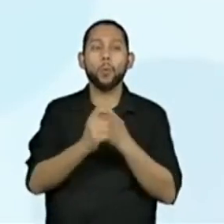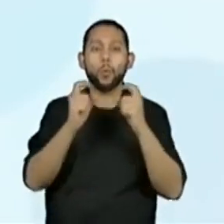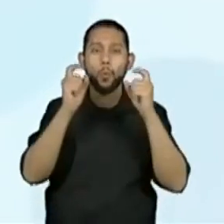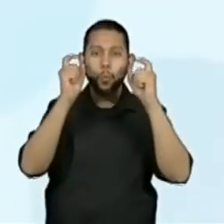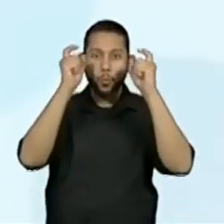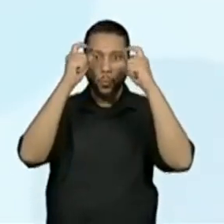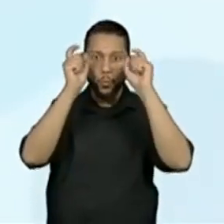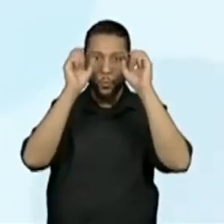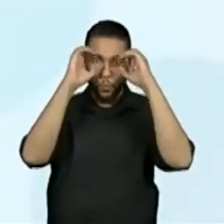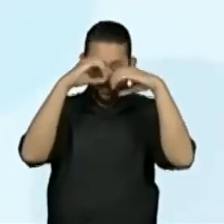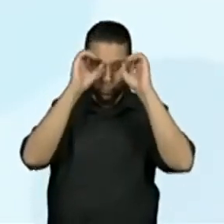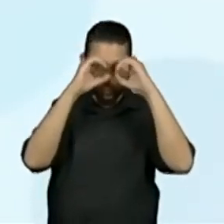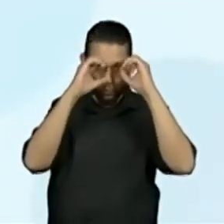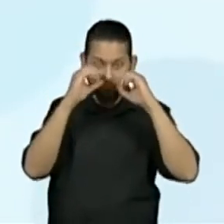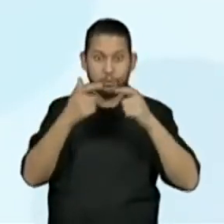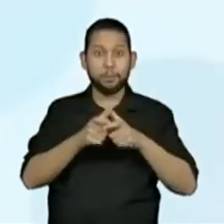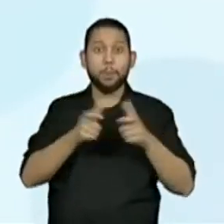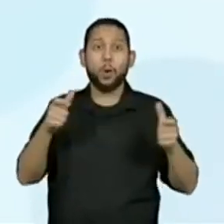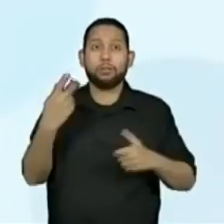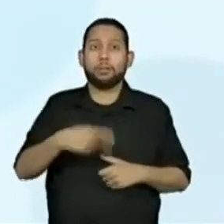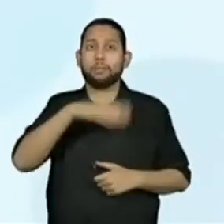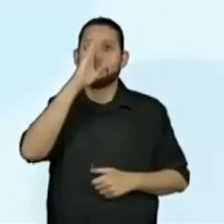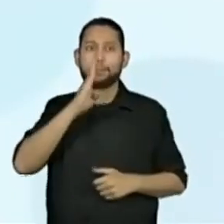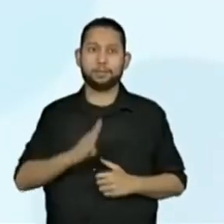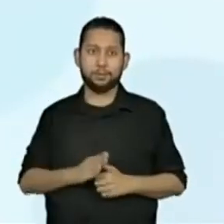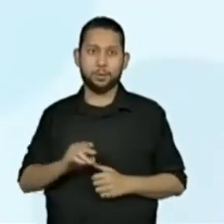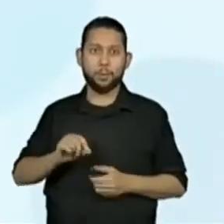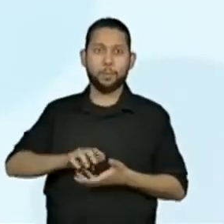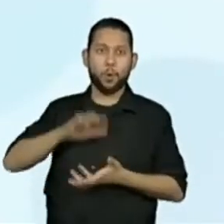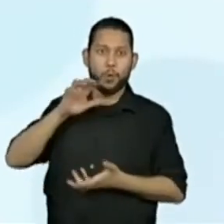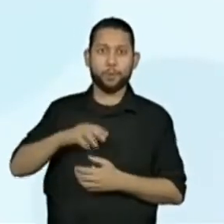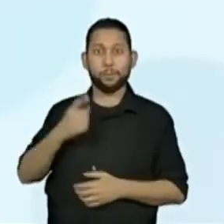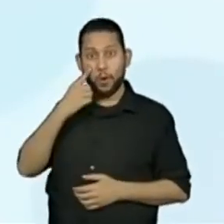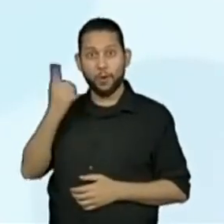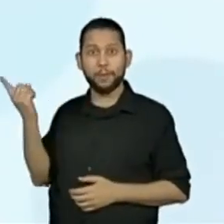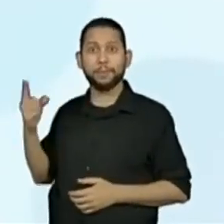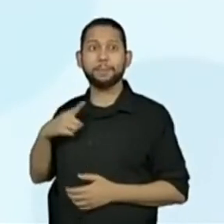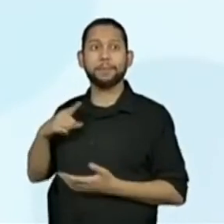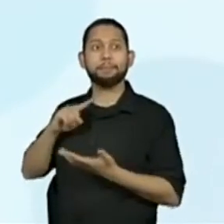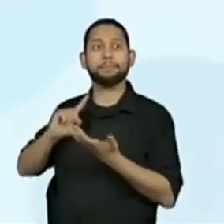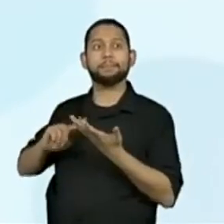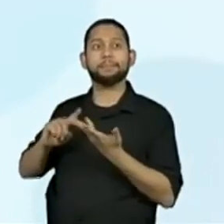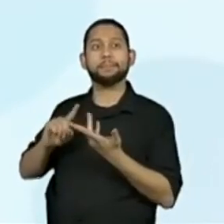só, então, aqui também trouxe informações de algumas espécies de borboleta.